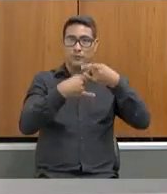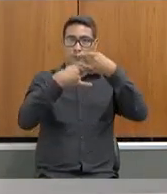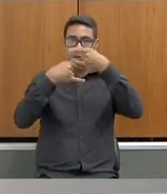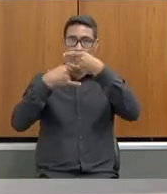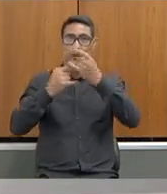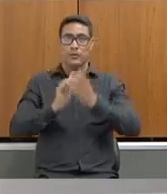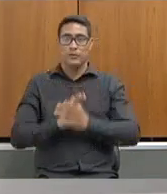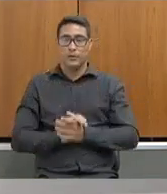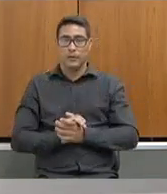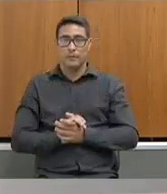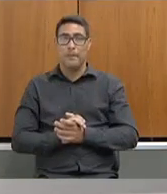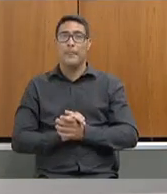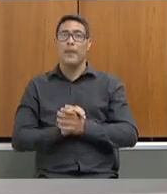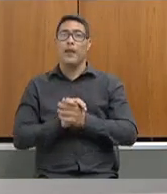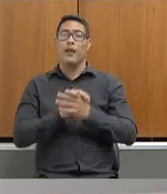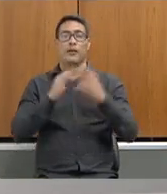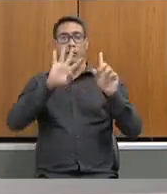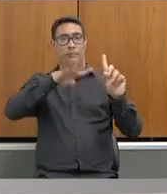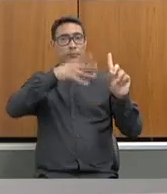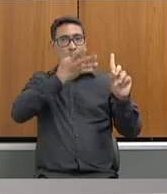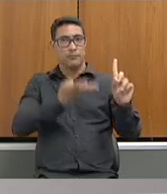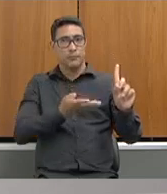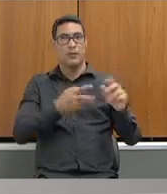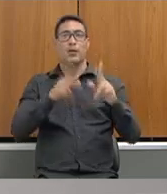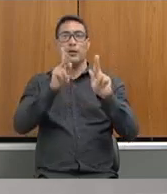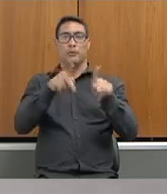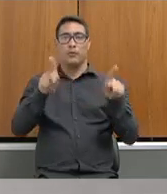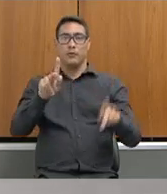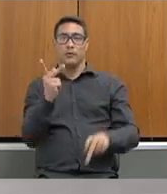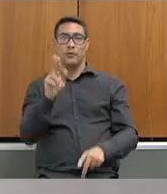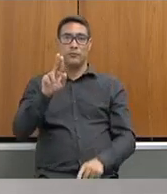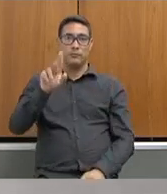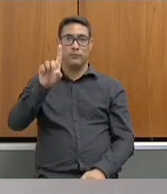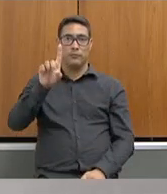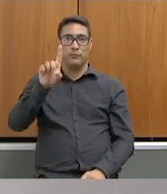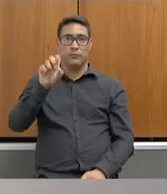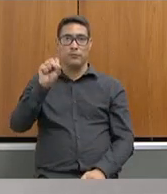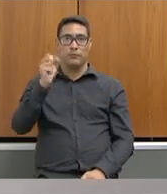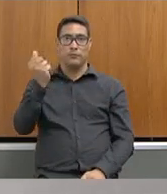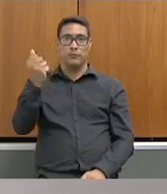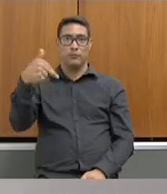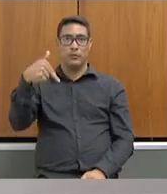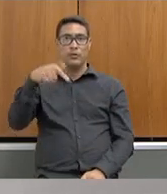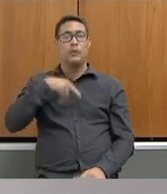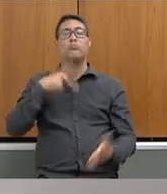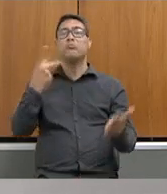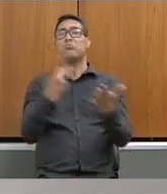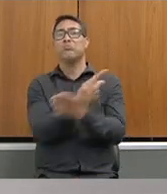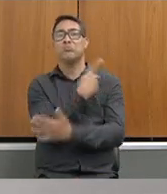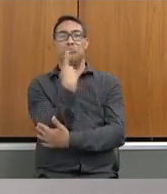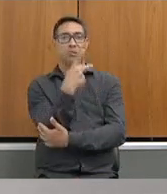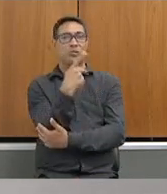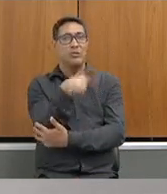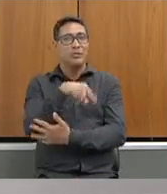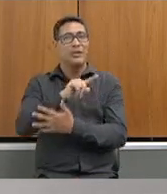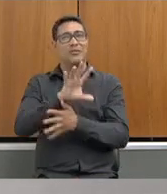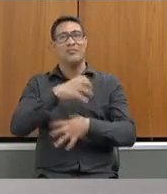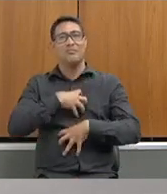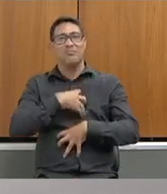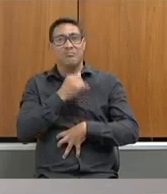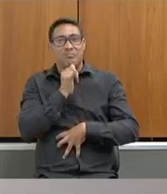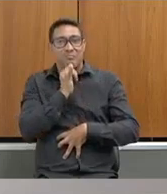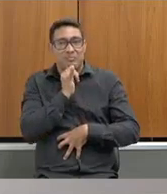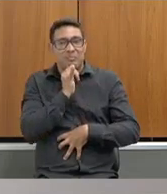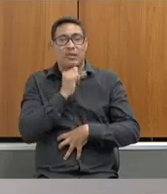Essa homenagem ao professor Woodson, o que aconteceu com ele nos foi muito lastimável. Professor